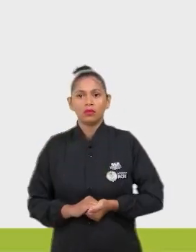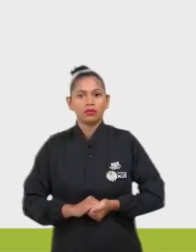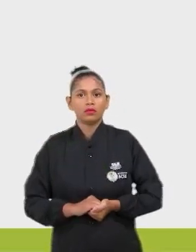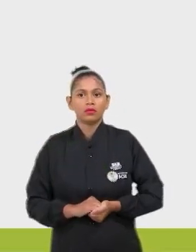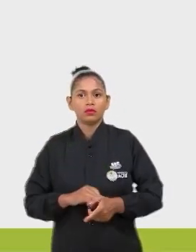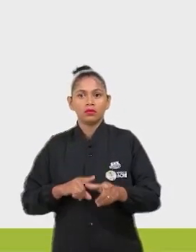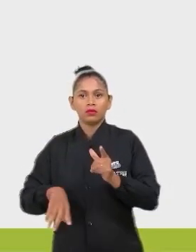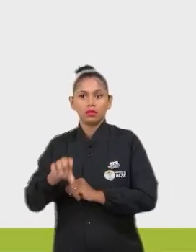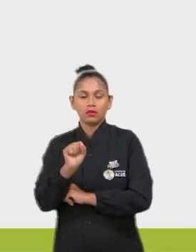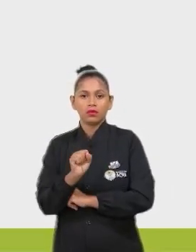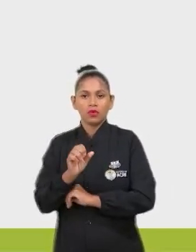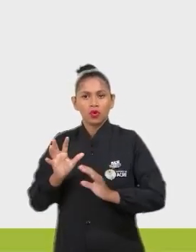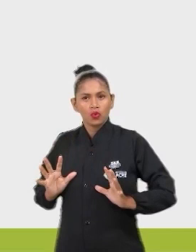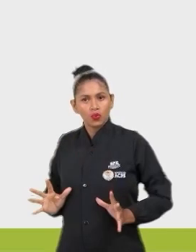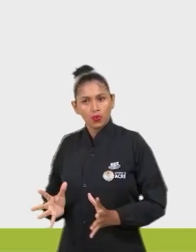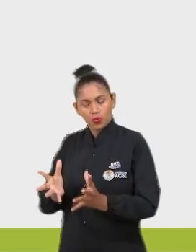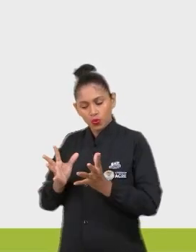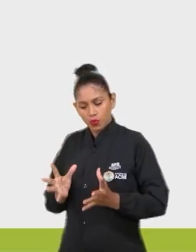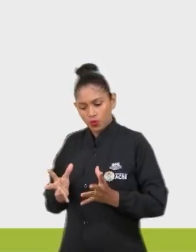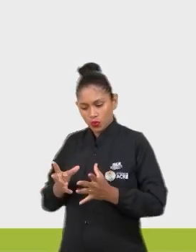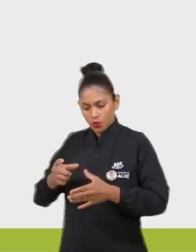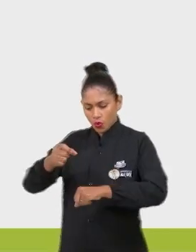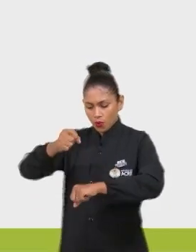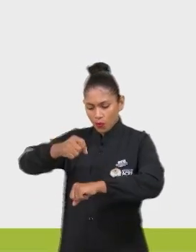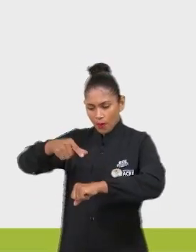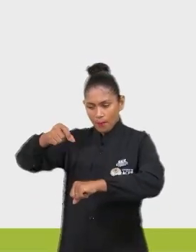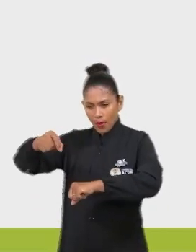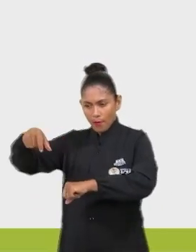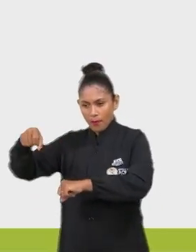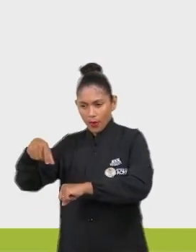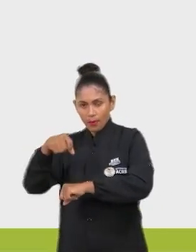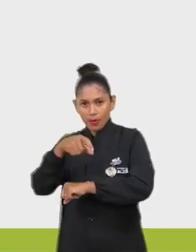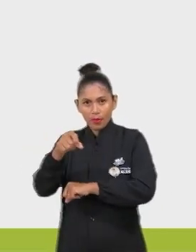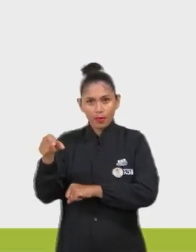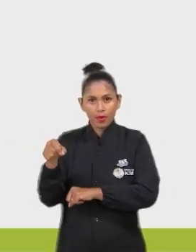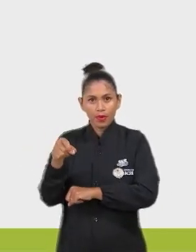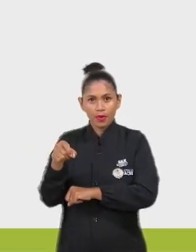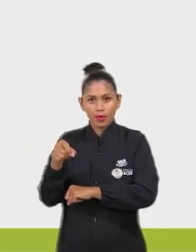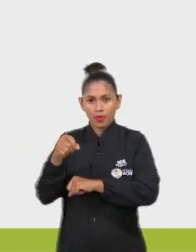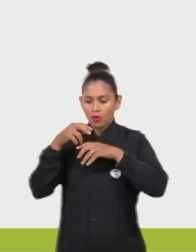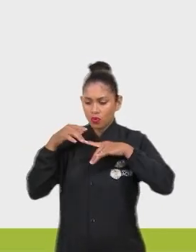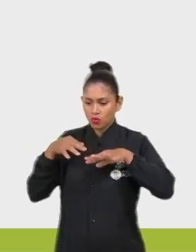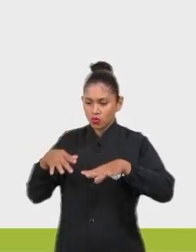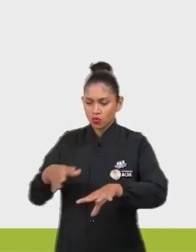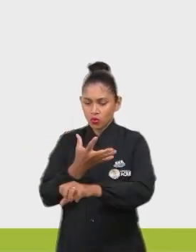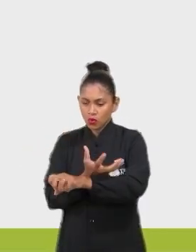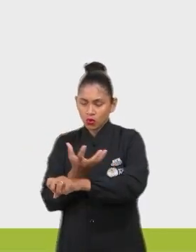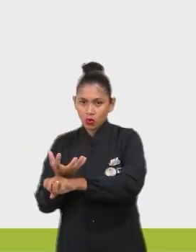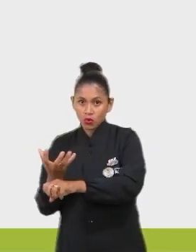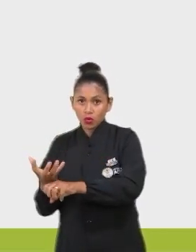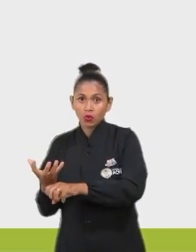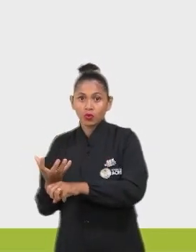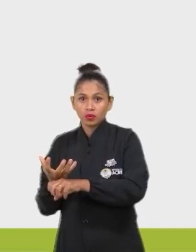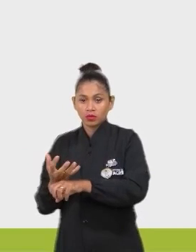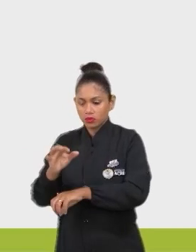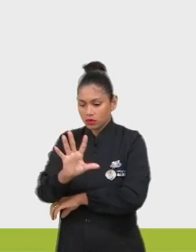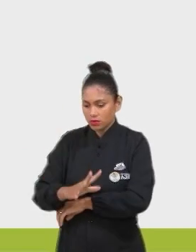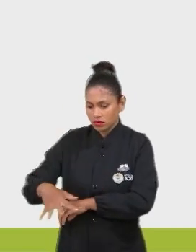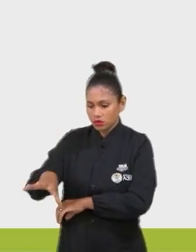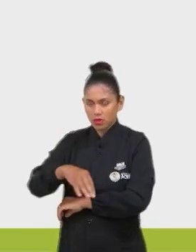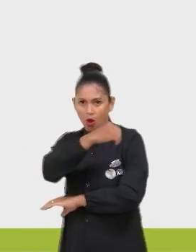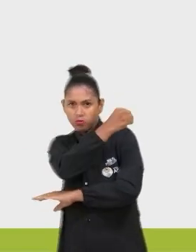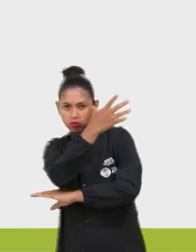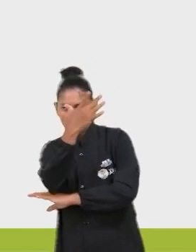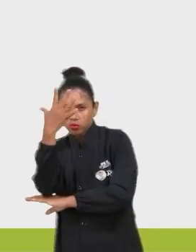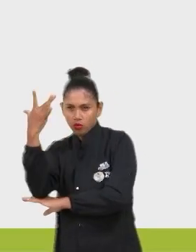D, favorece a dispersão de sementes cultivadas pela fauna residente nas áreas florestais?